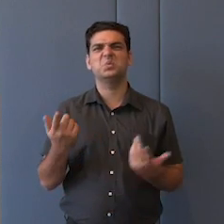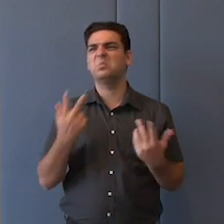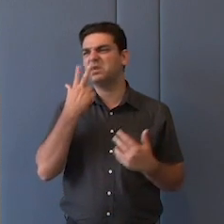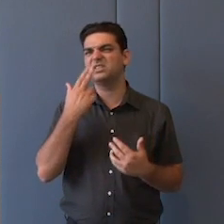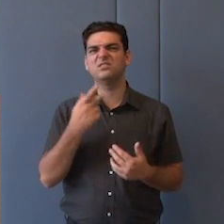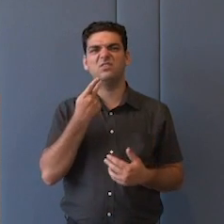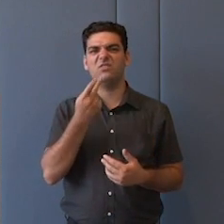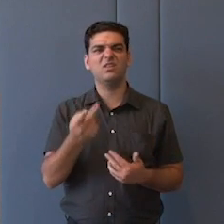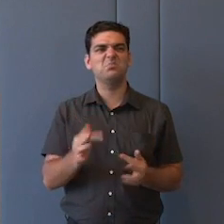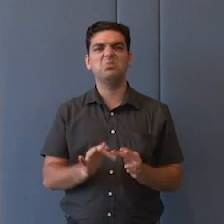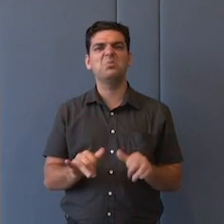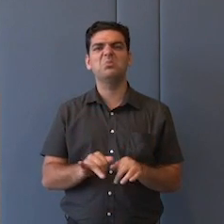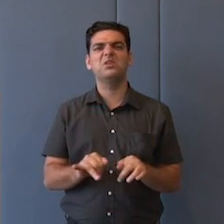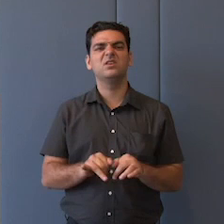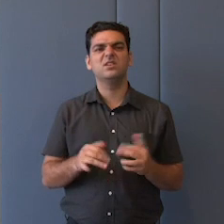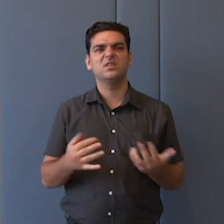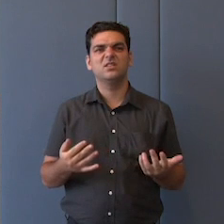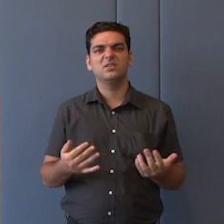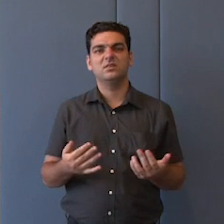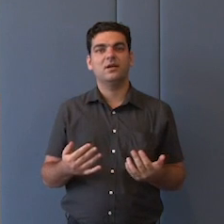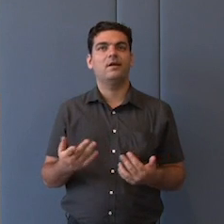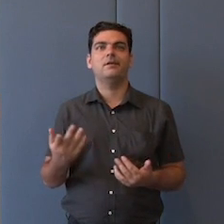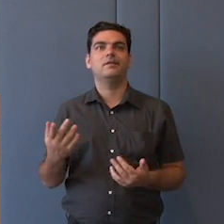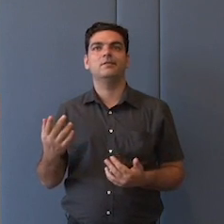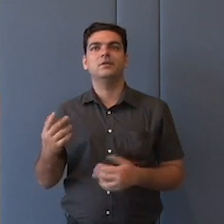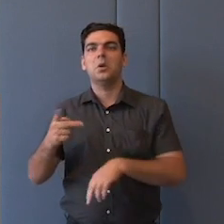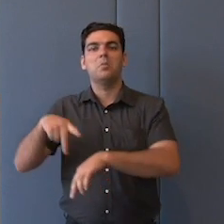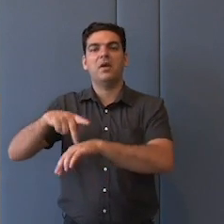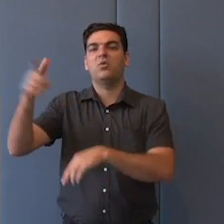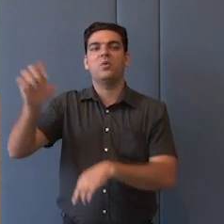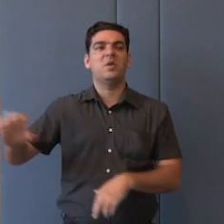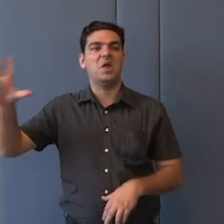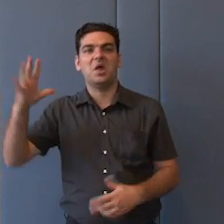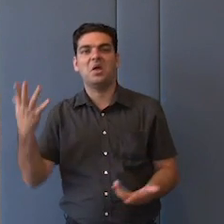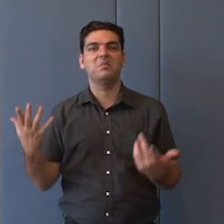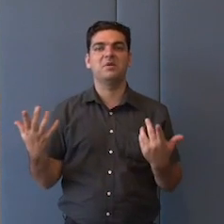não é conosco. Ah, Oriente Médio, Israel, Palestina, ah, não, não é conosco.